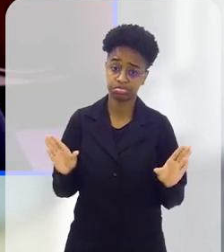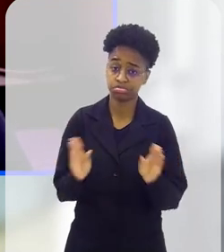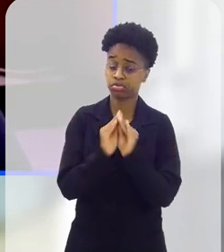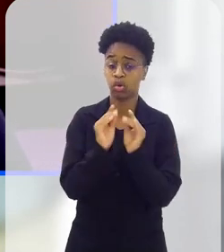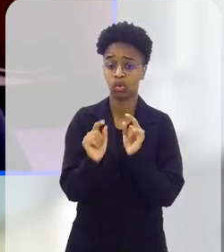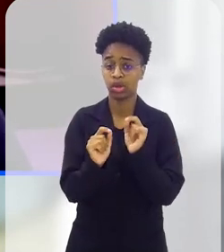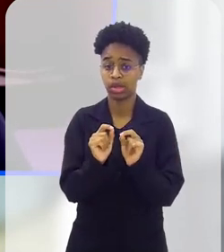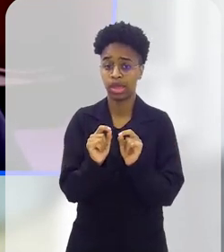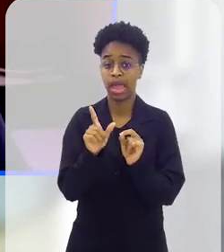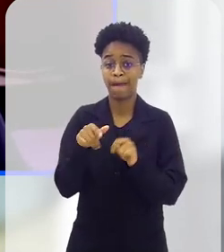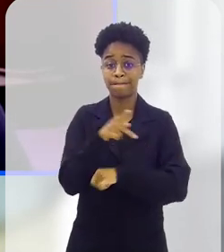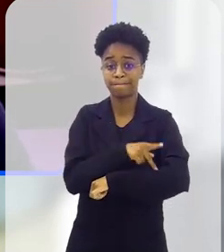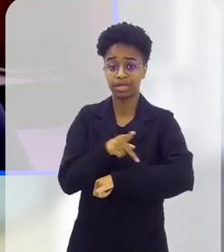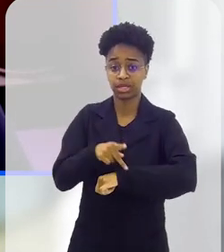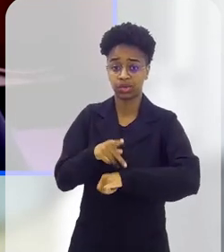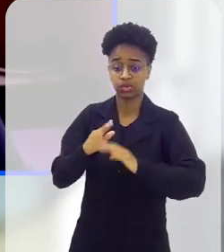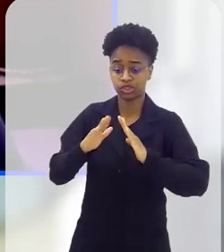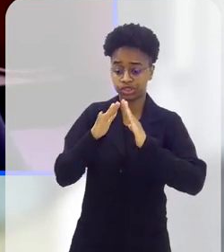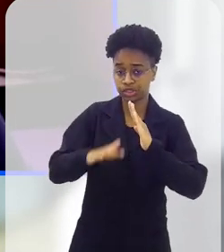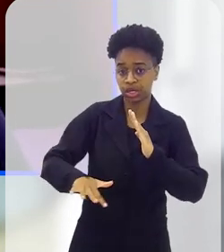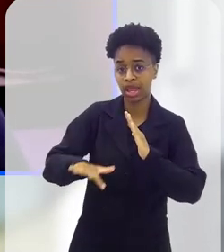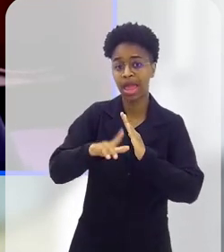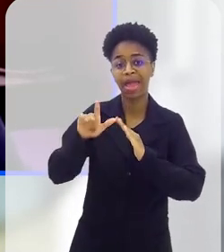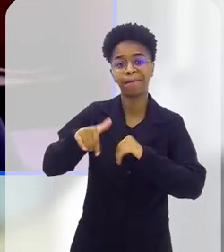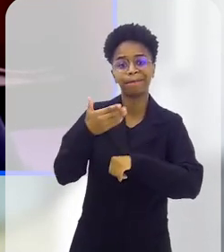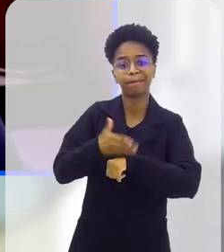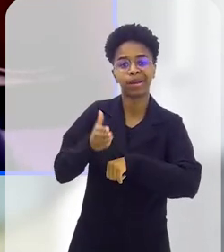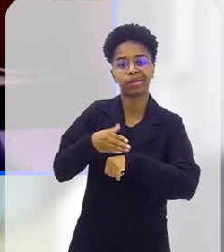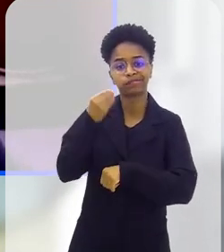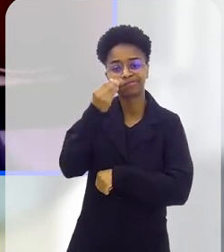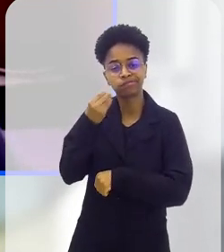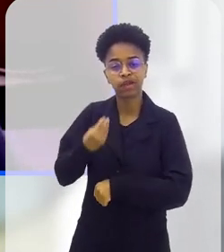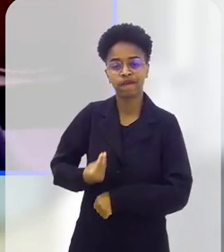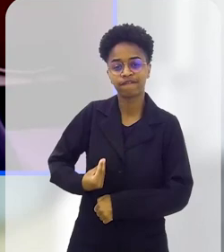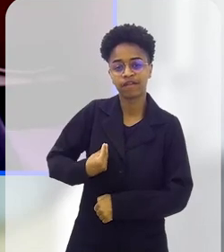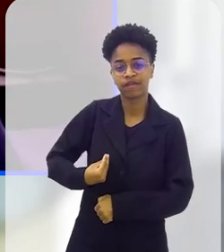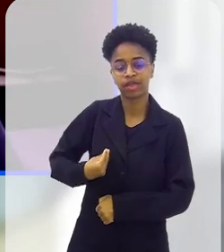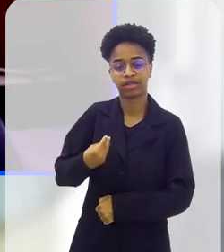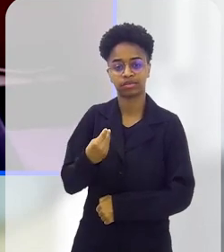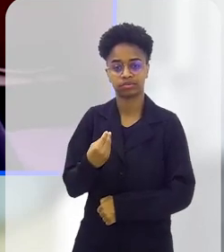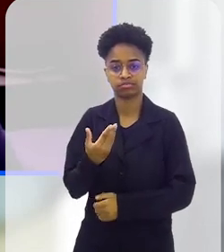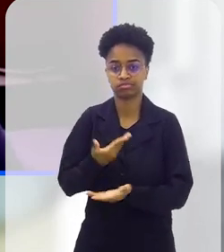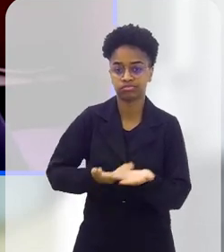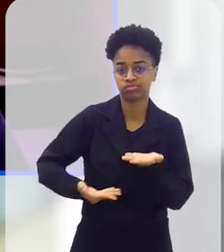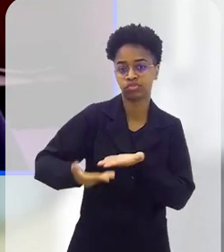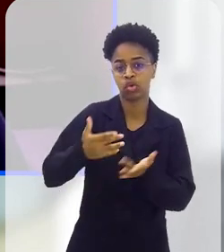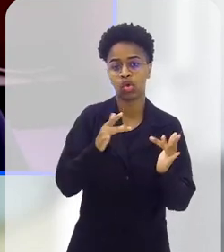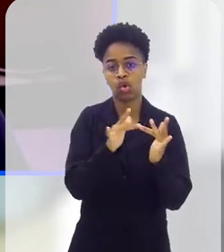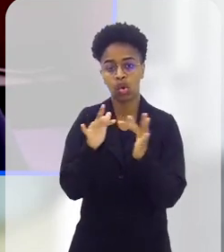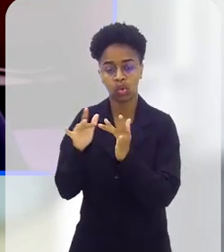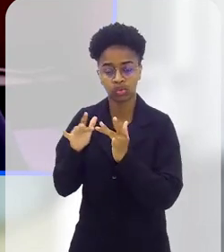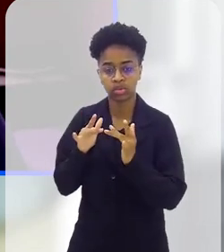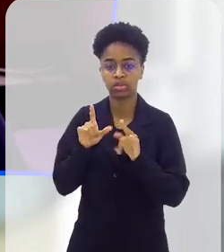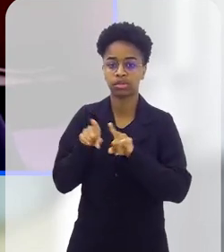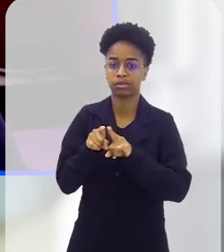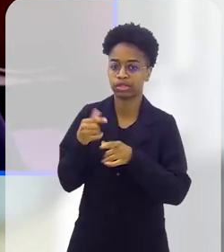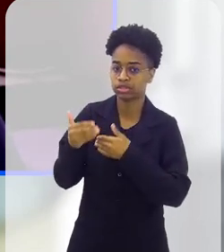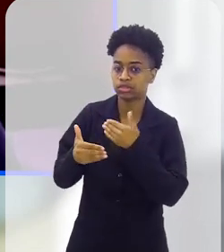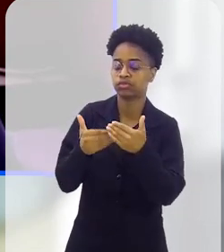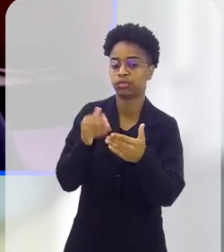Sintetizar aquilo que seria a pedagogia quintalheira, que é a prática da vivência, vivenciar e experienciar o contato,